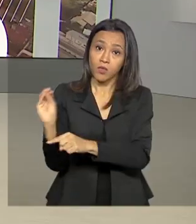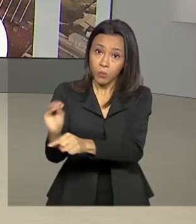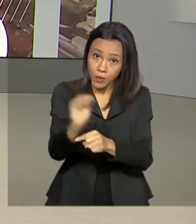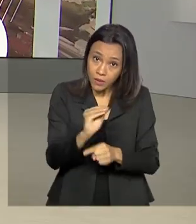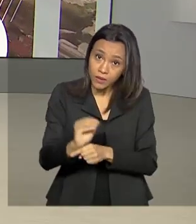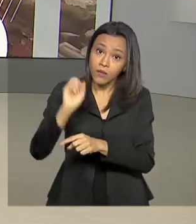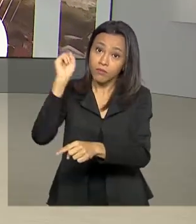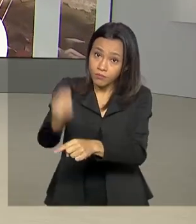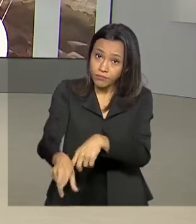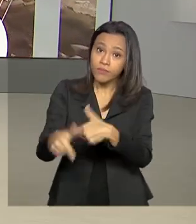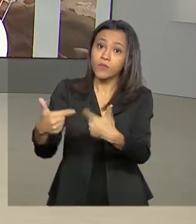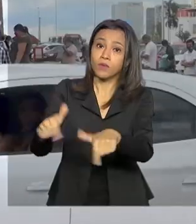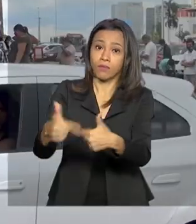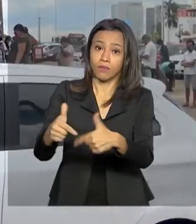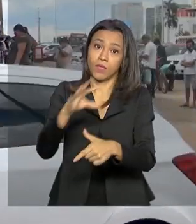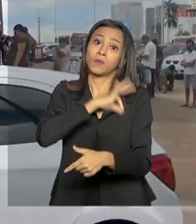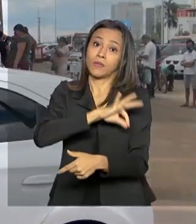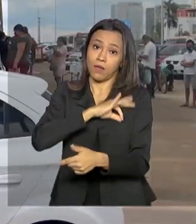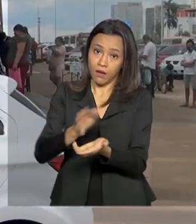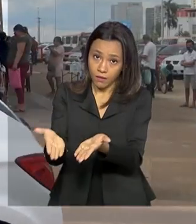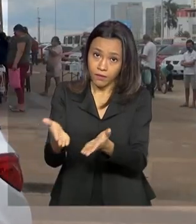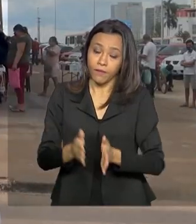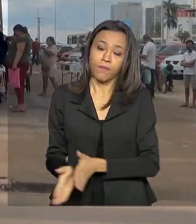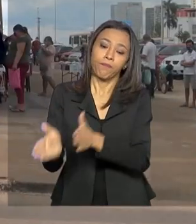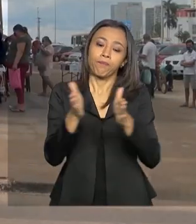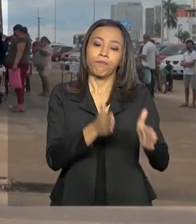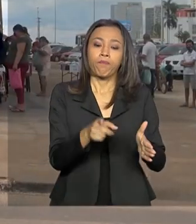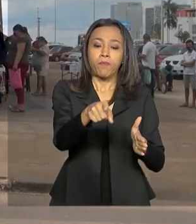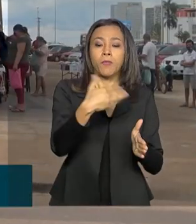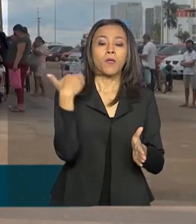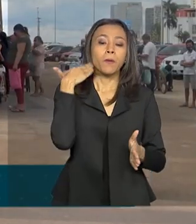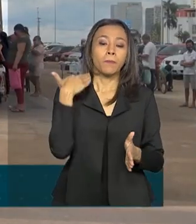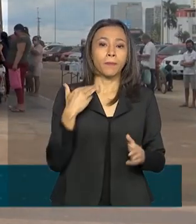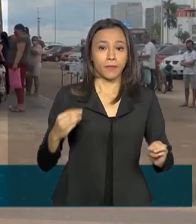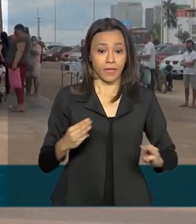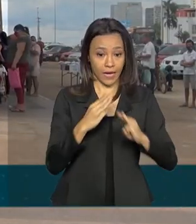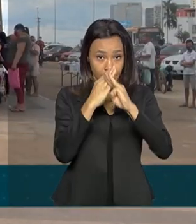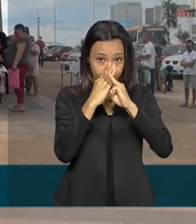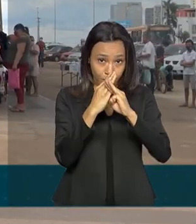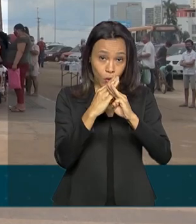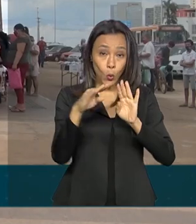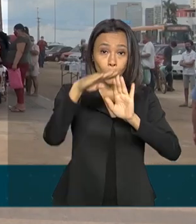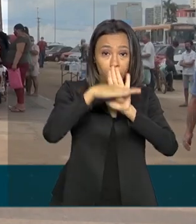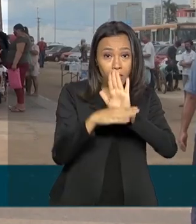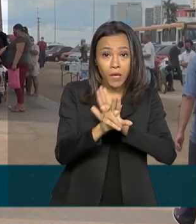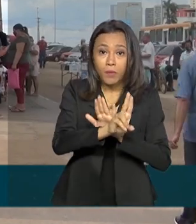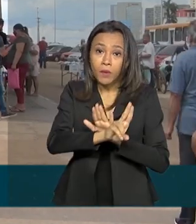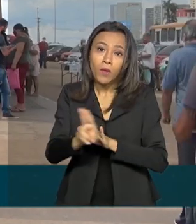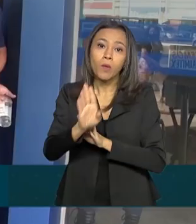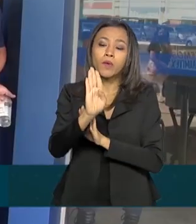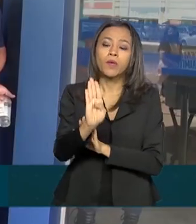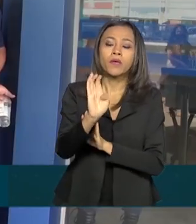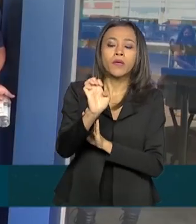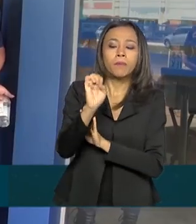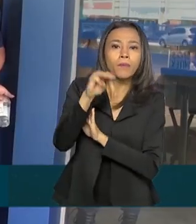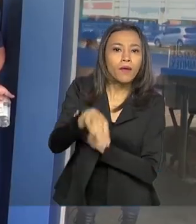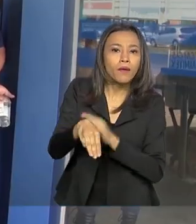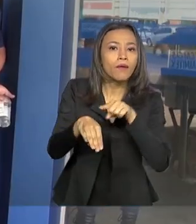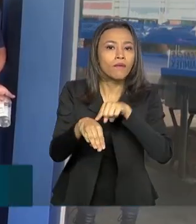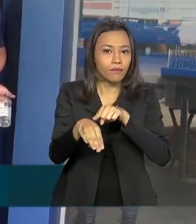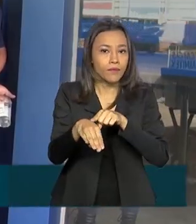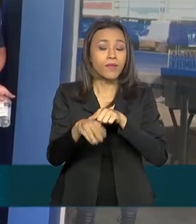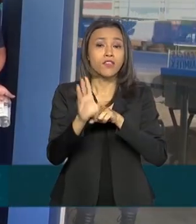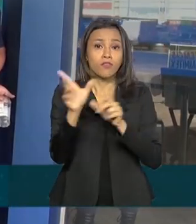emprego e da renda. De acordo com a Caixa, o programa BEM de proteção do emprego e da renda já pagou